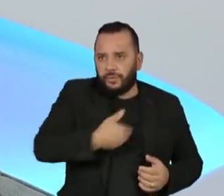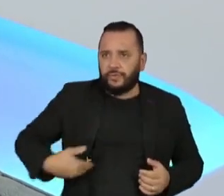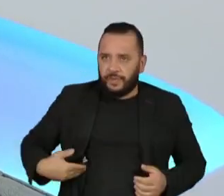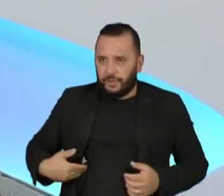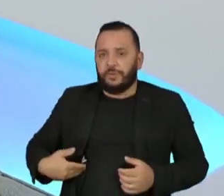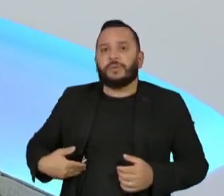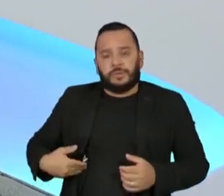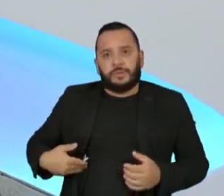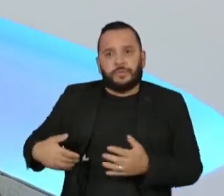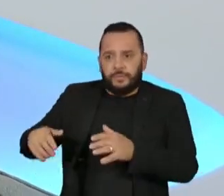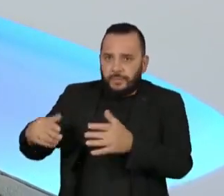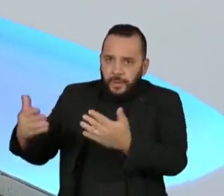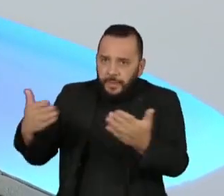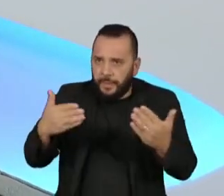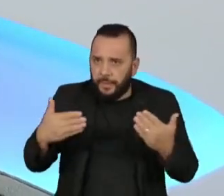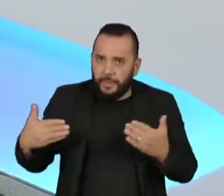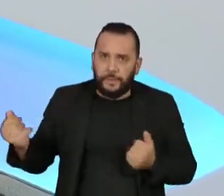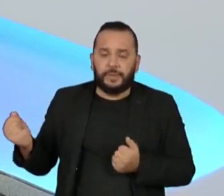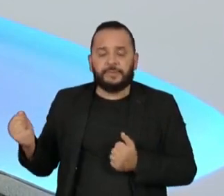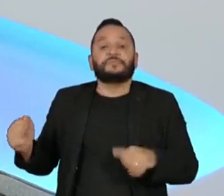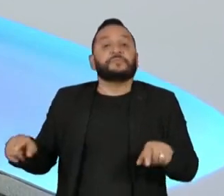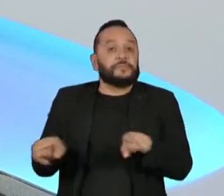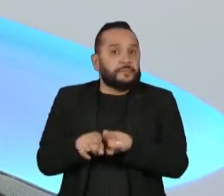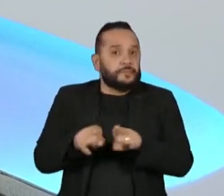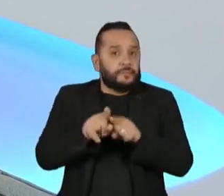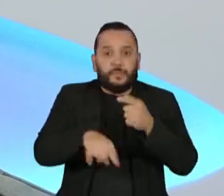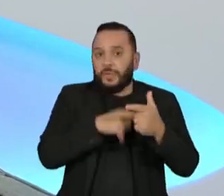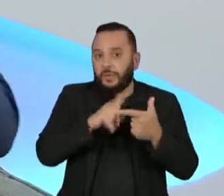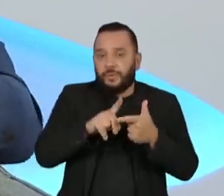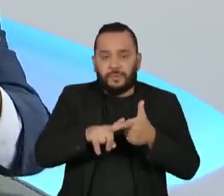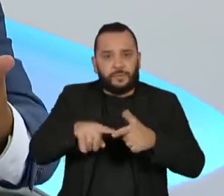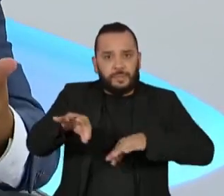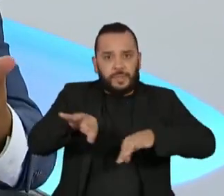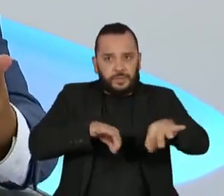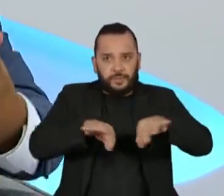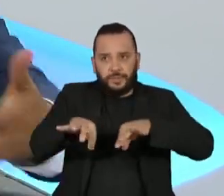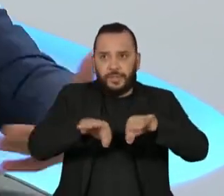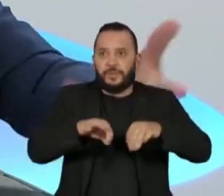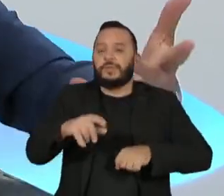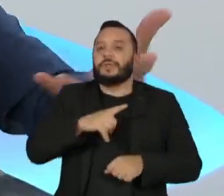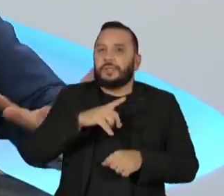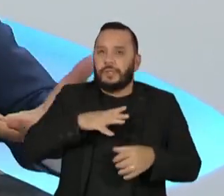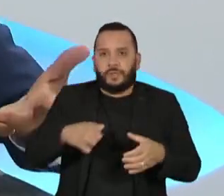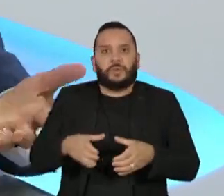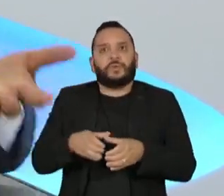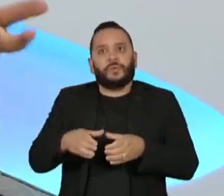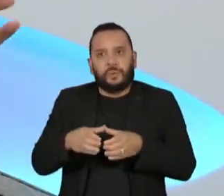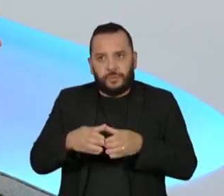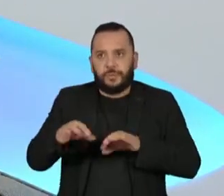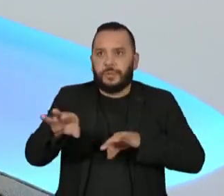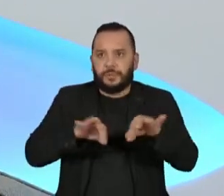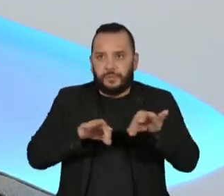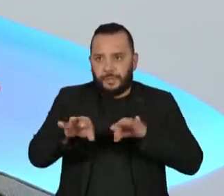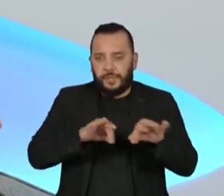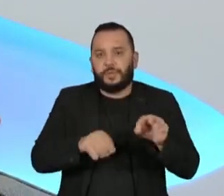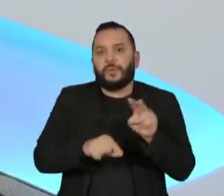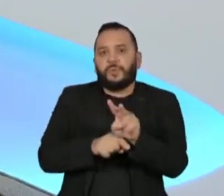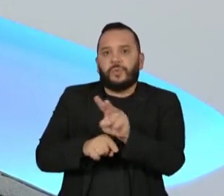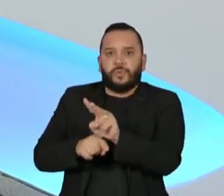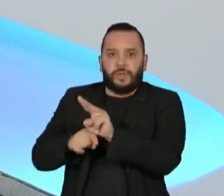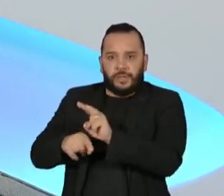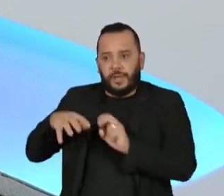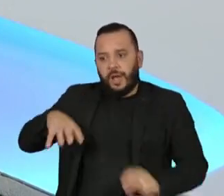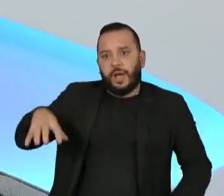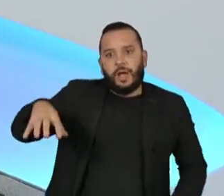Segundo, planejamento. Nesse planejamento tem uma equipe que cuida de cada uma das áreas para poder ter uma